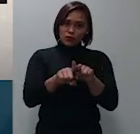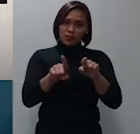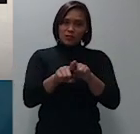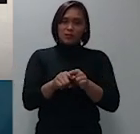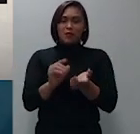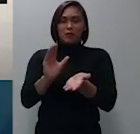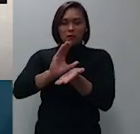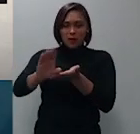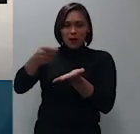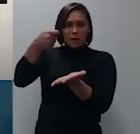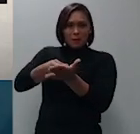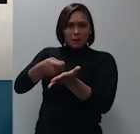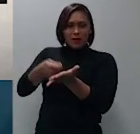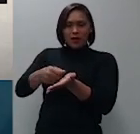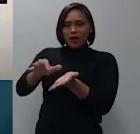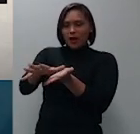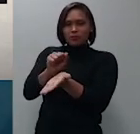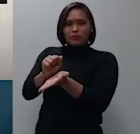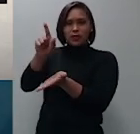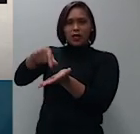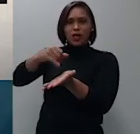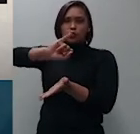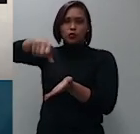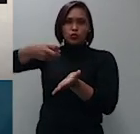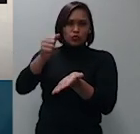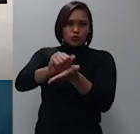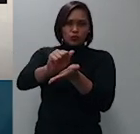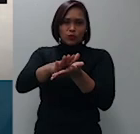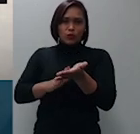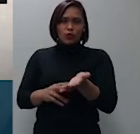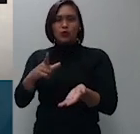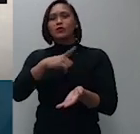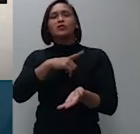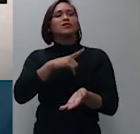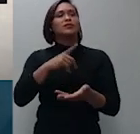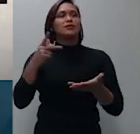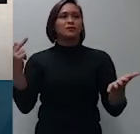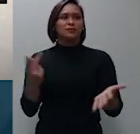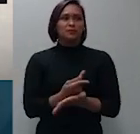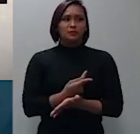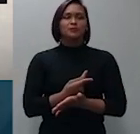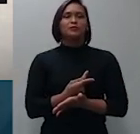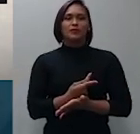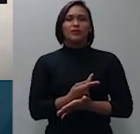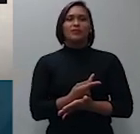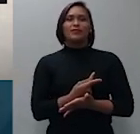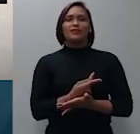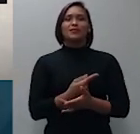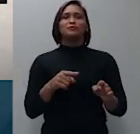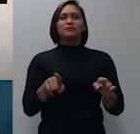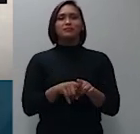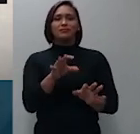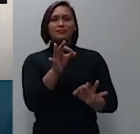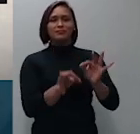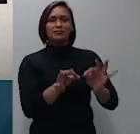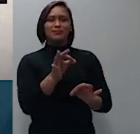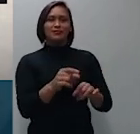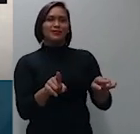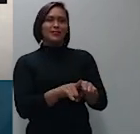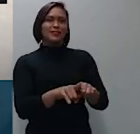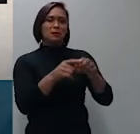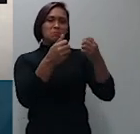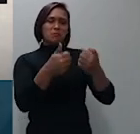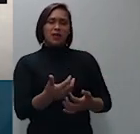sacado juros de mora devem seguir no caso a partir do primeiro ato do beneficiário tendente a busca da satisfação do seu